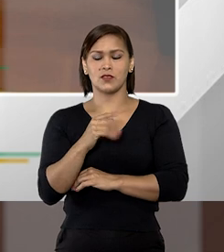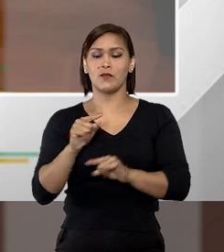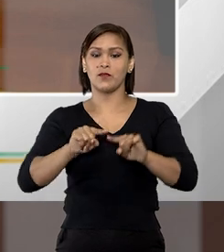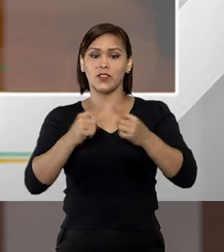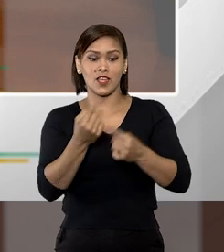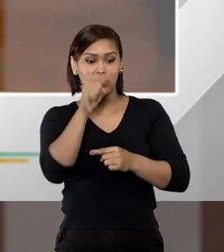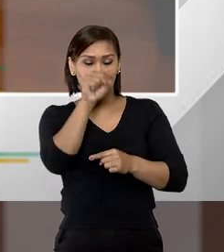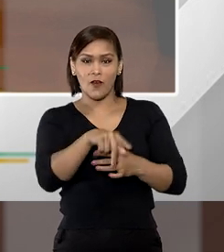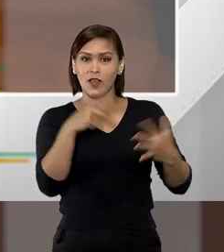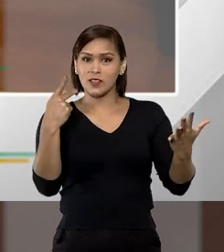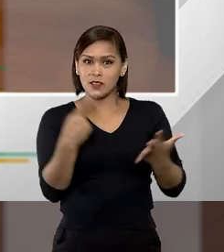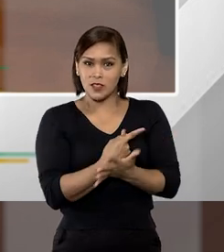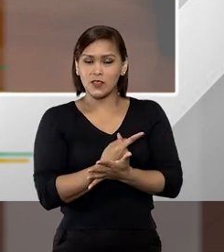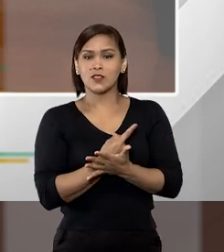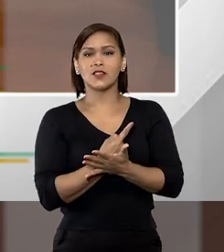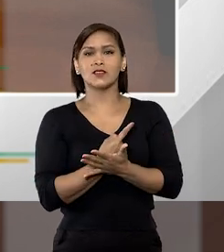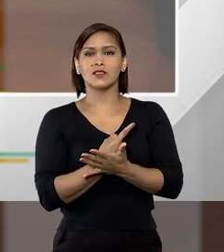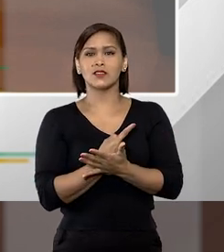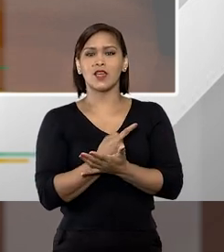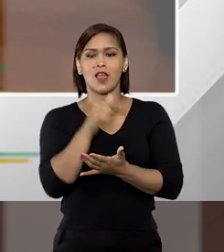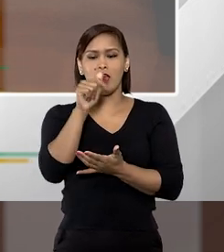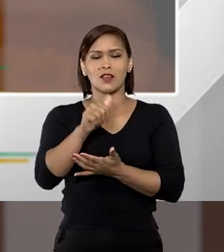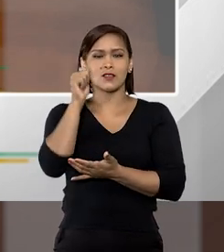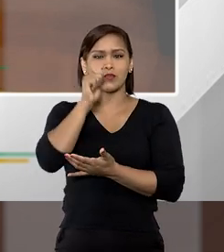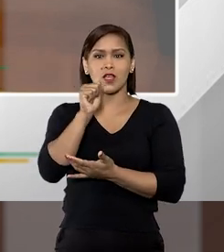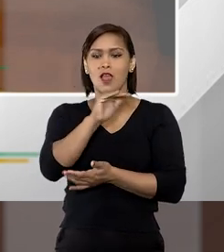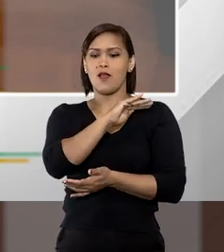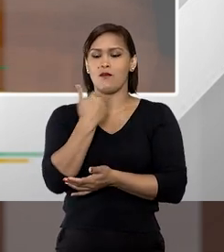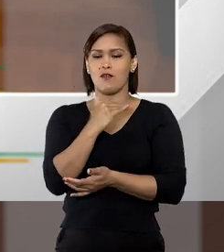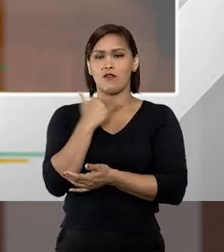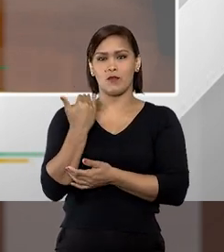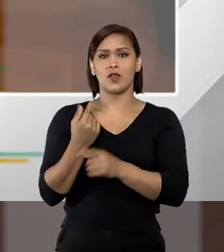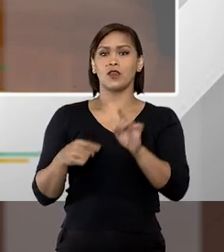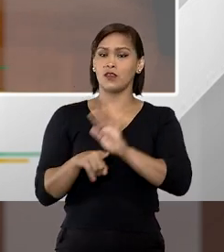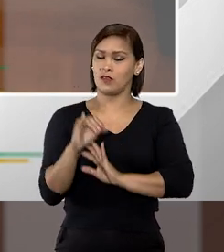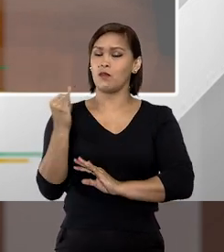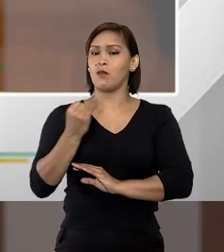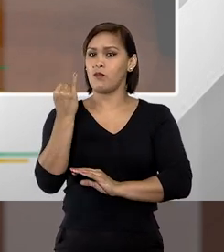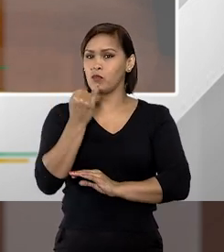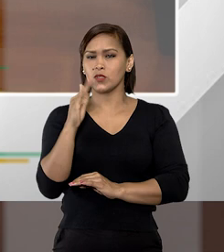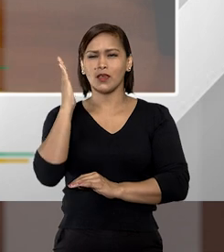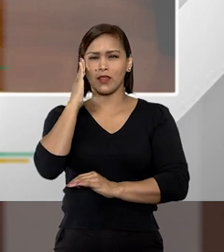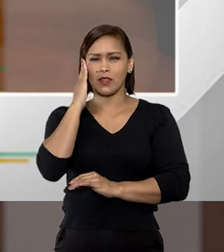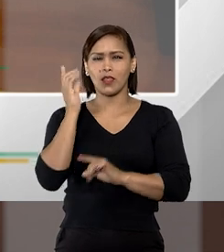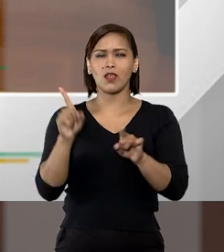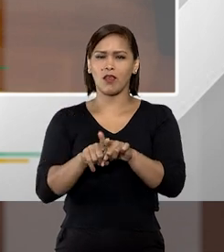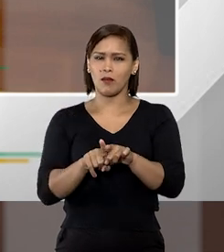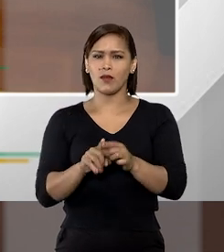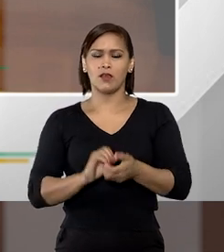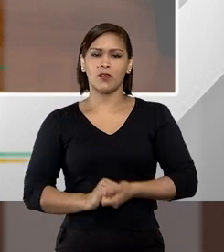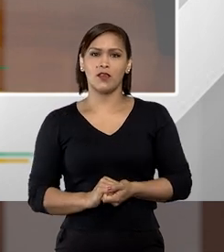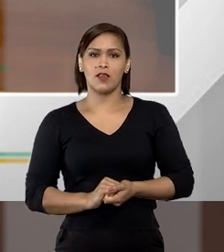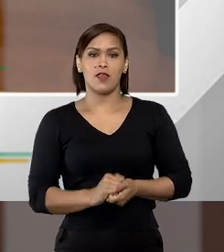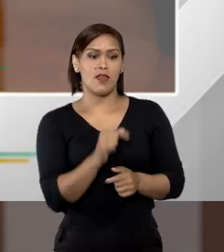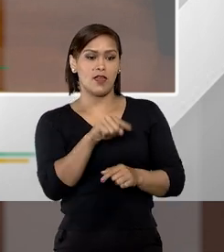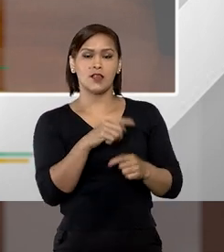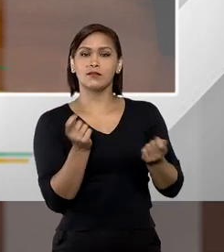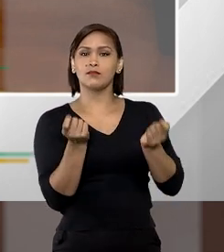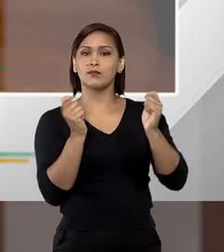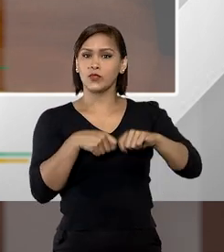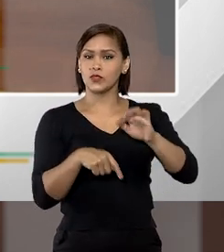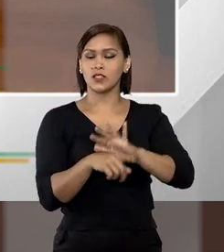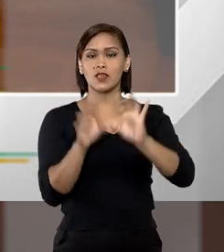Então, é essa situação que está levando as mulheres a serem mortas. Então, é muito importante a gente compreender isso, essa condição